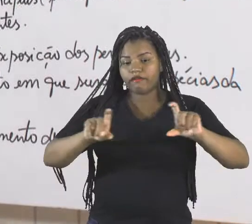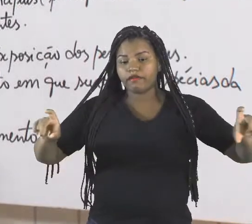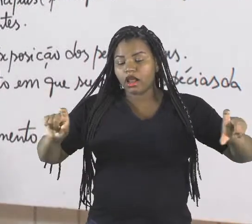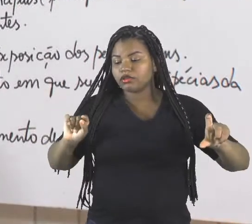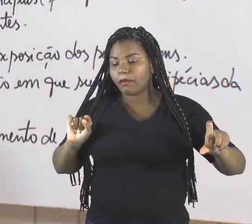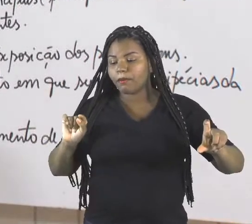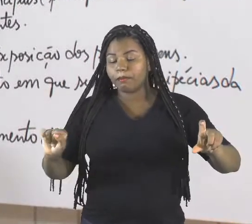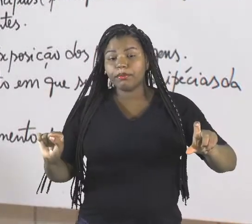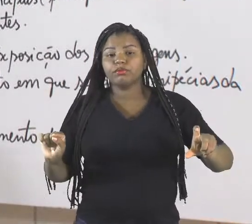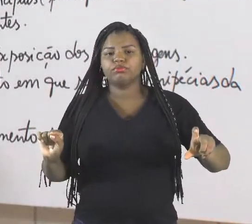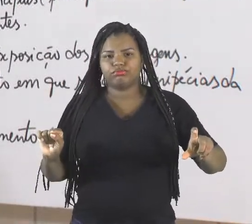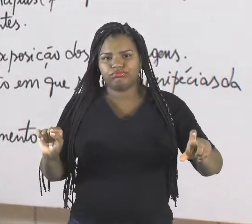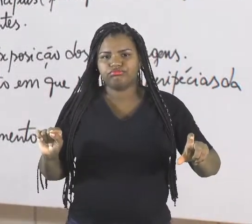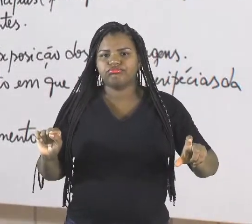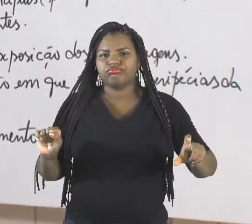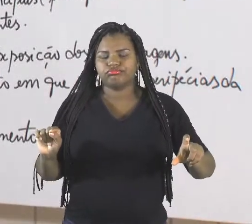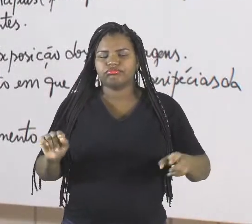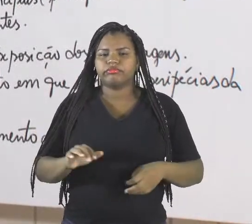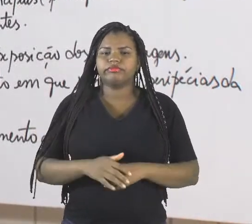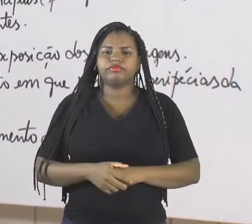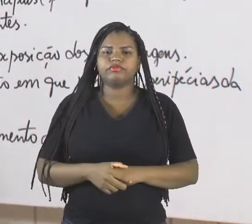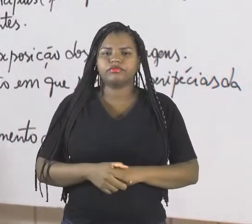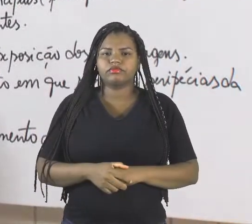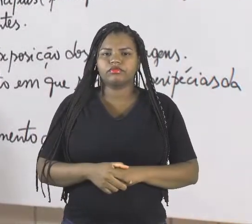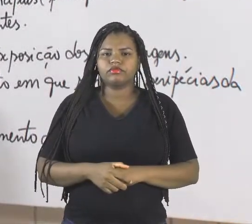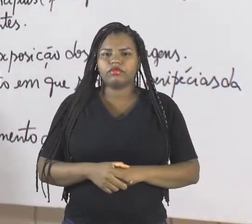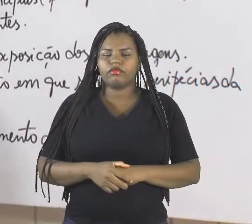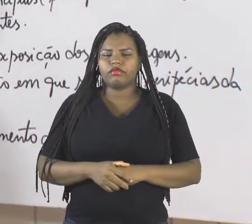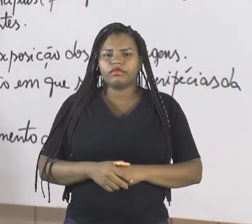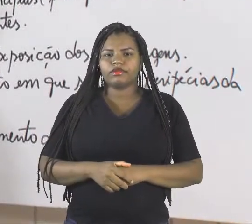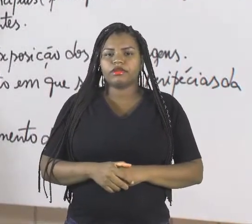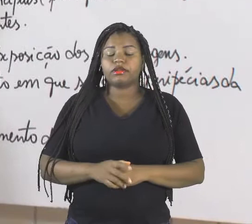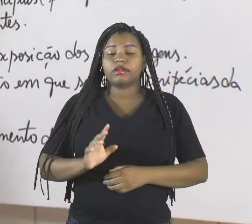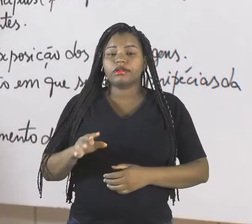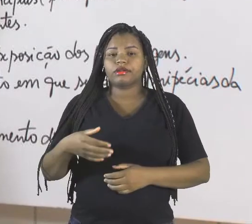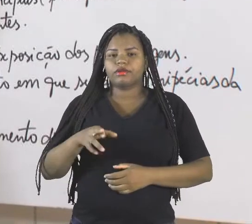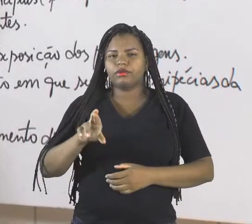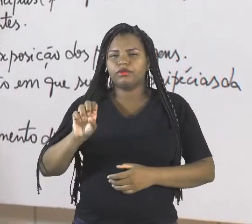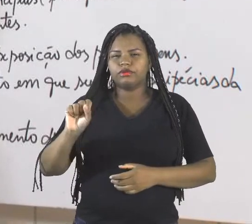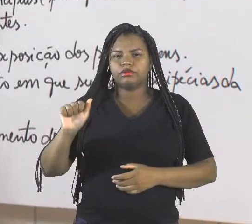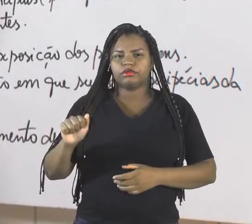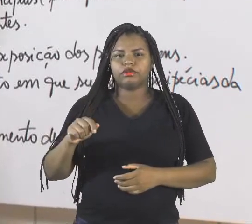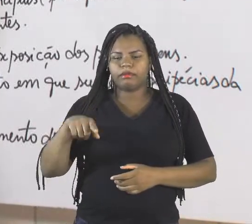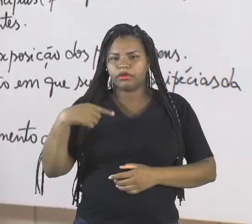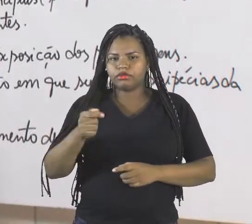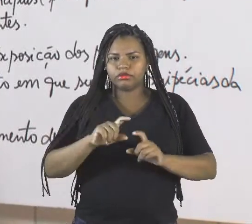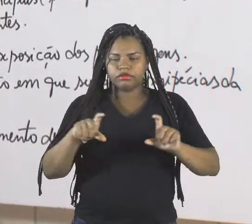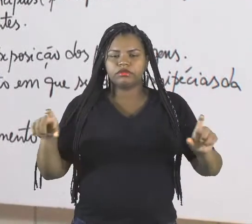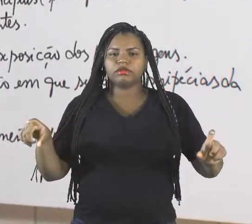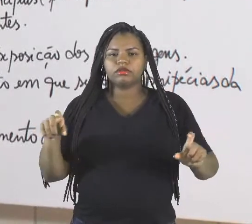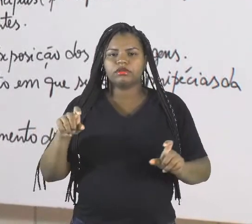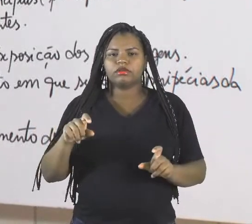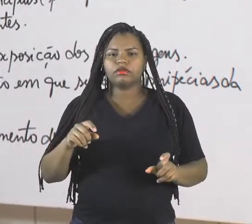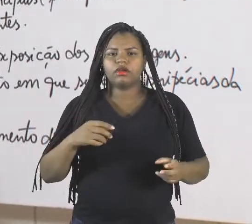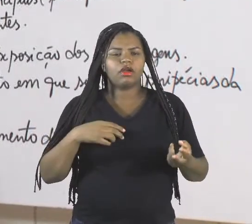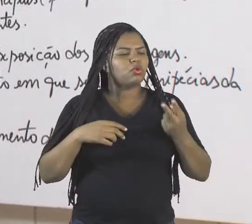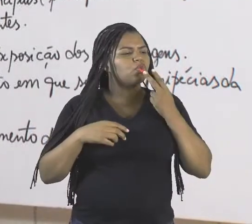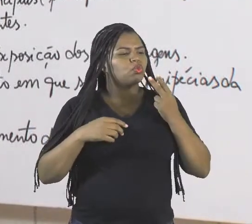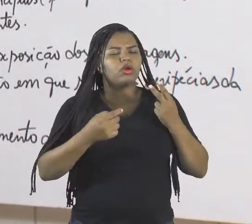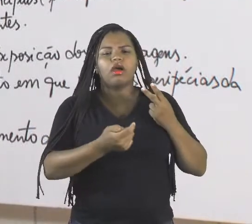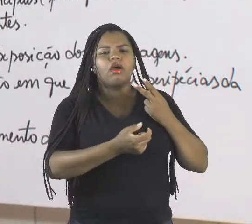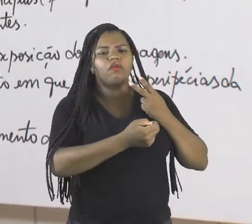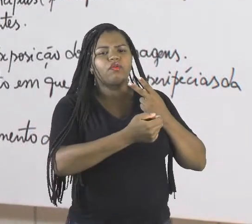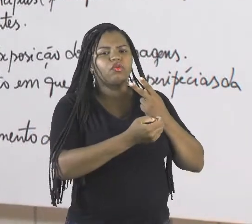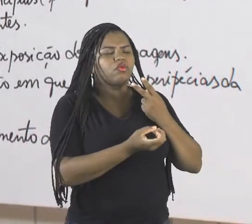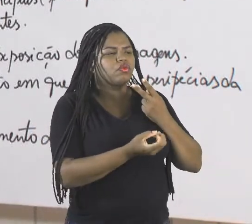O ponto final. Frase direta. Rosa, temos a próxima frase. Acende para mim, amor. O que